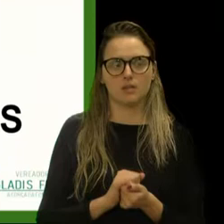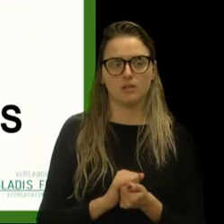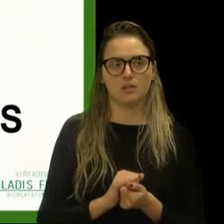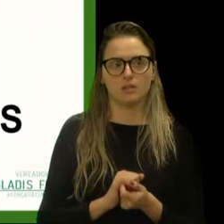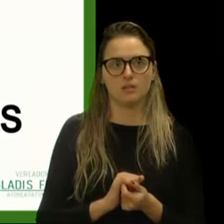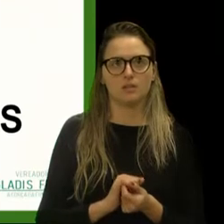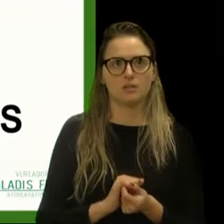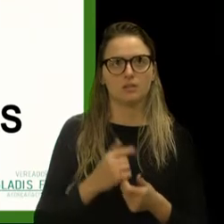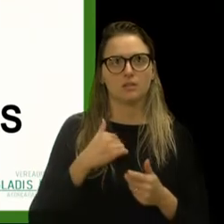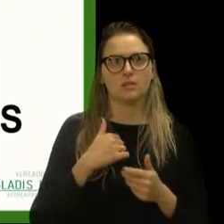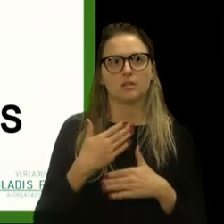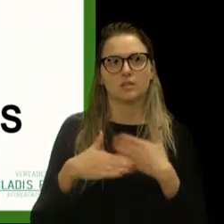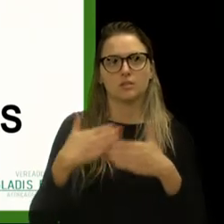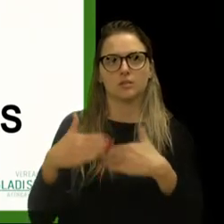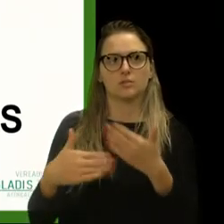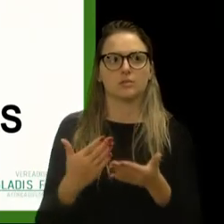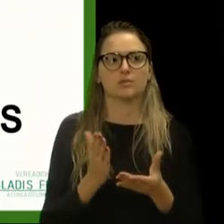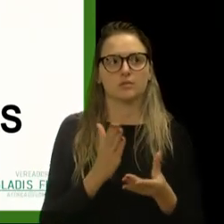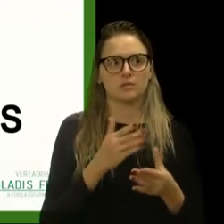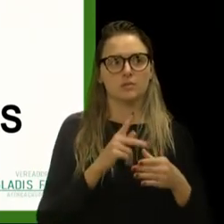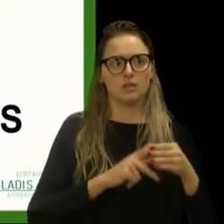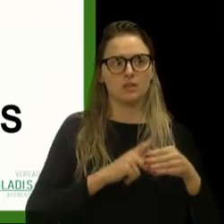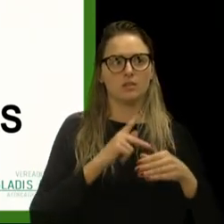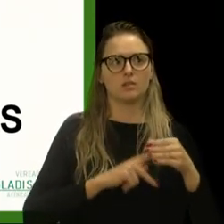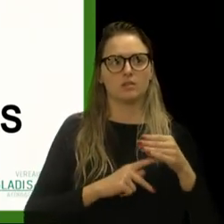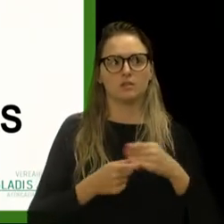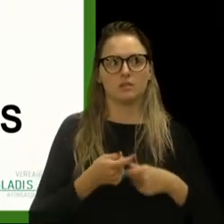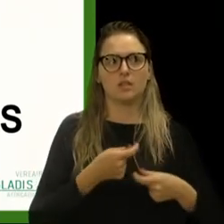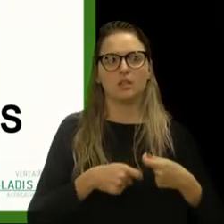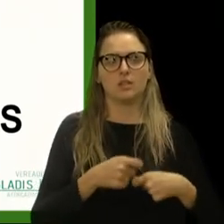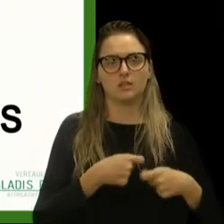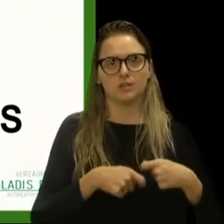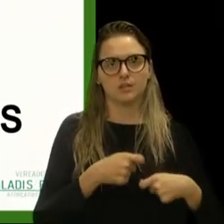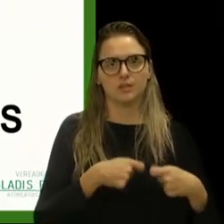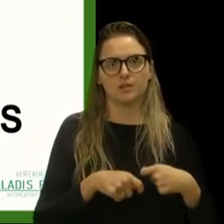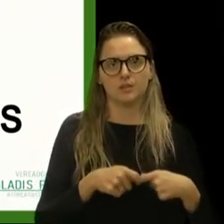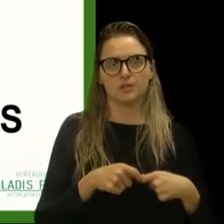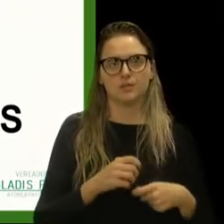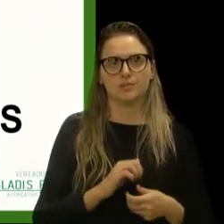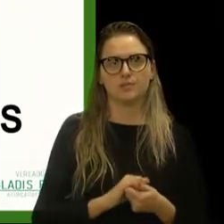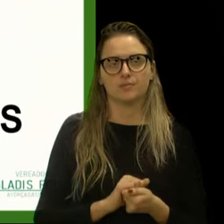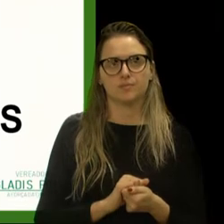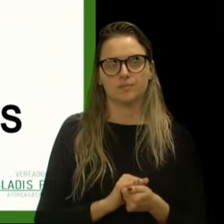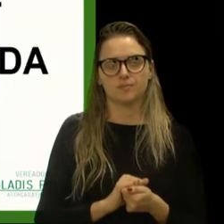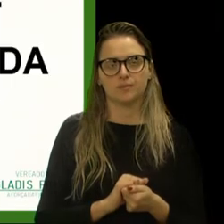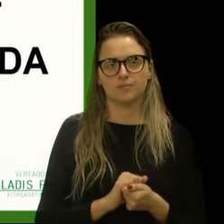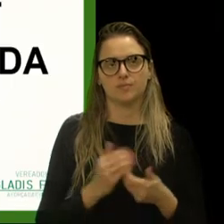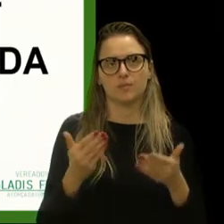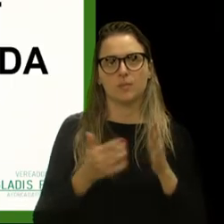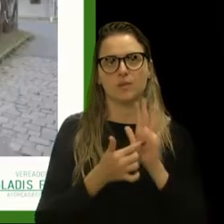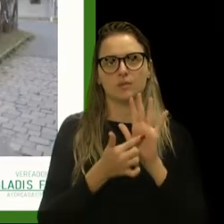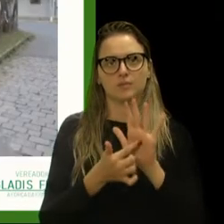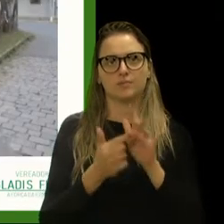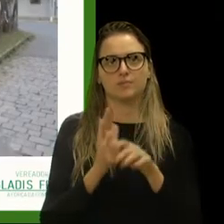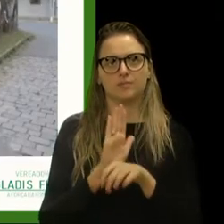além de processos administrativos. Eu gostaria que fosse passado o vídeo,